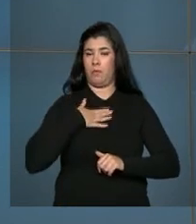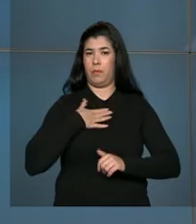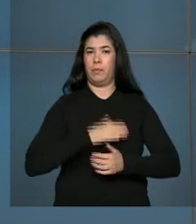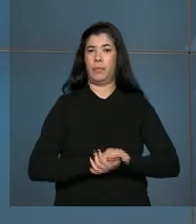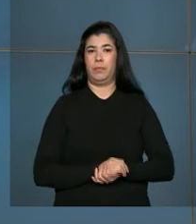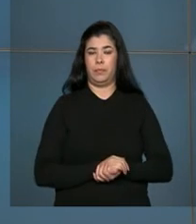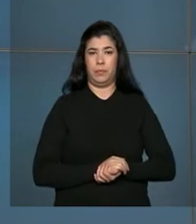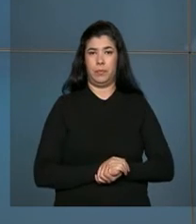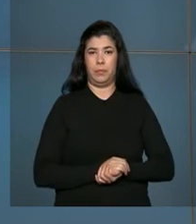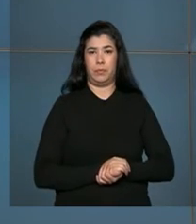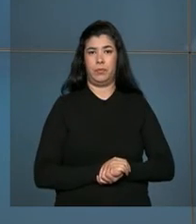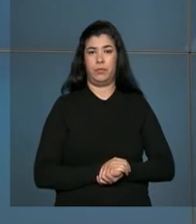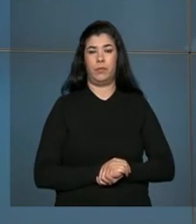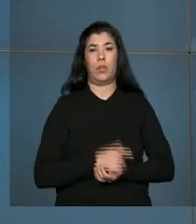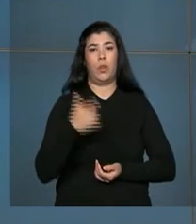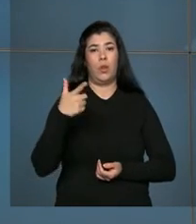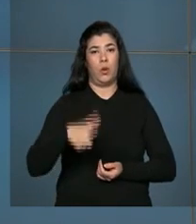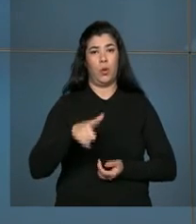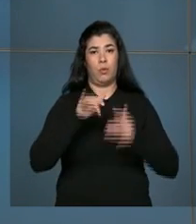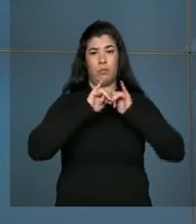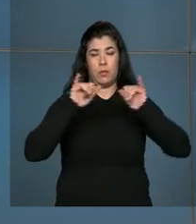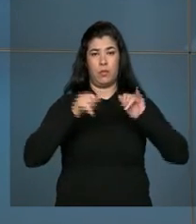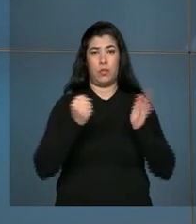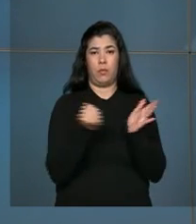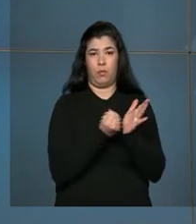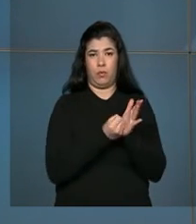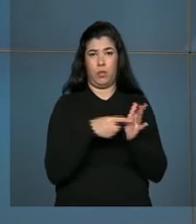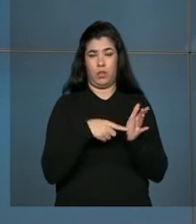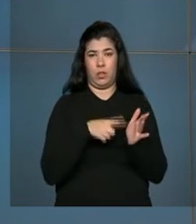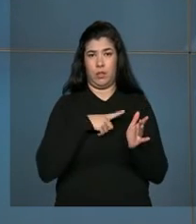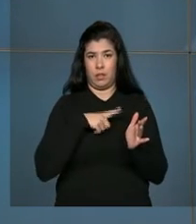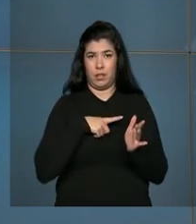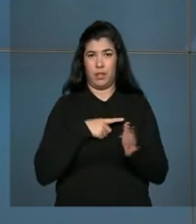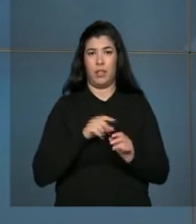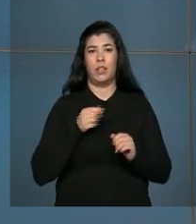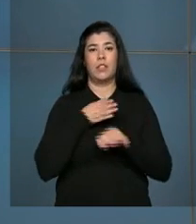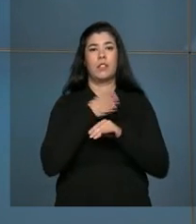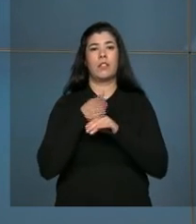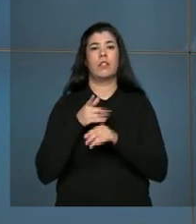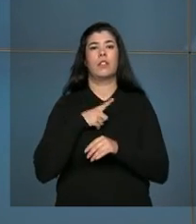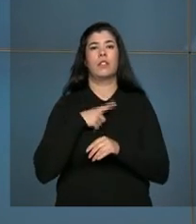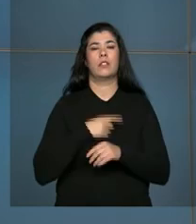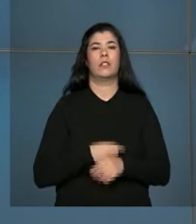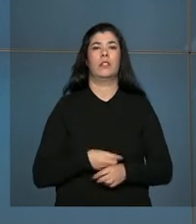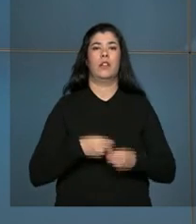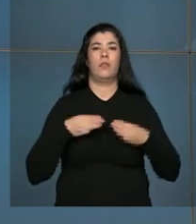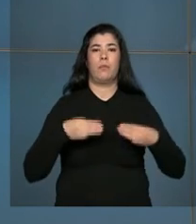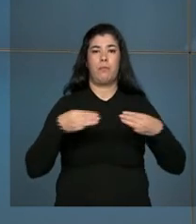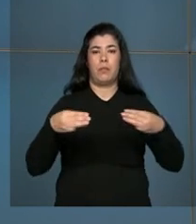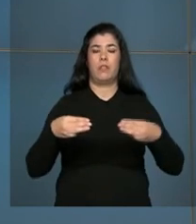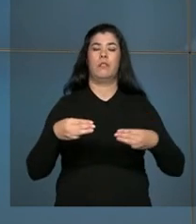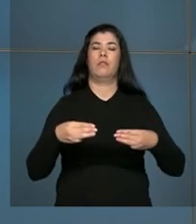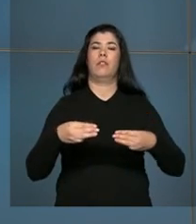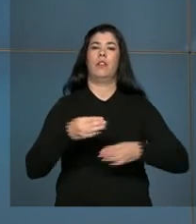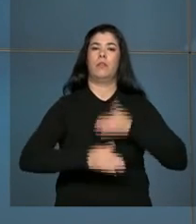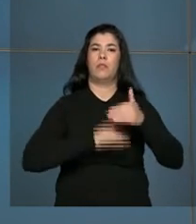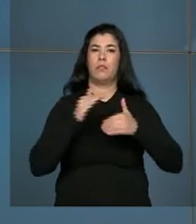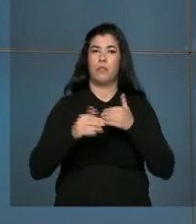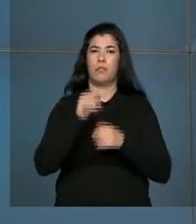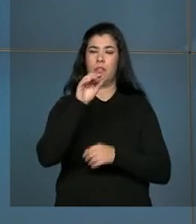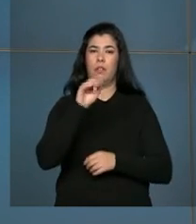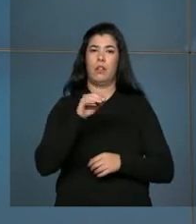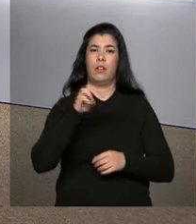muito importante. Para mais informações sobre o selo da agricultura familiar, é só acessar a página do Ministério do Desenvolvimento